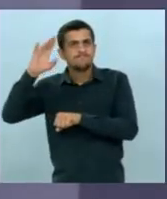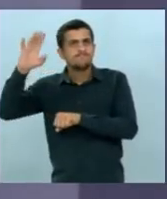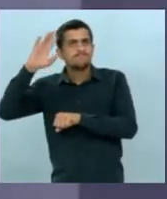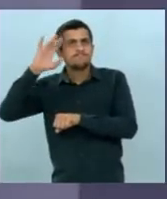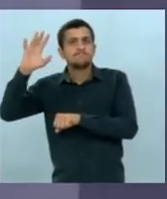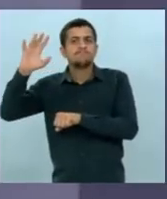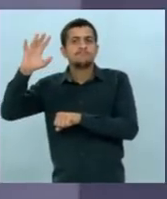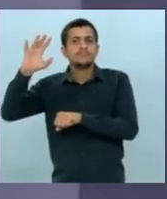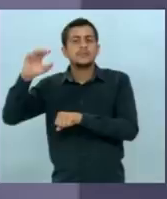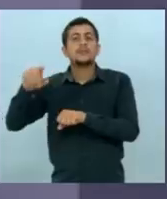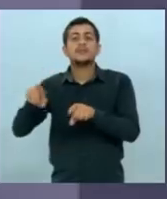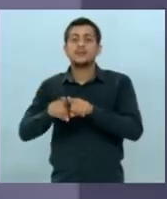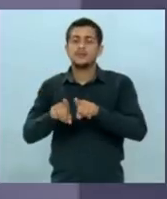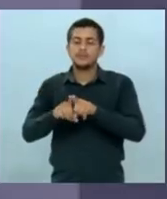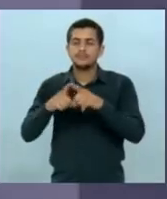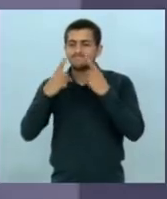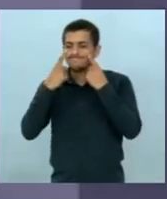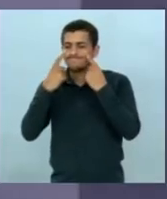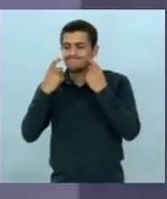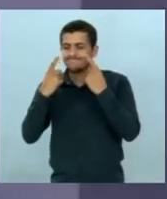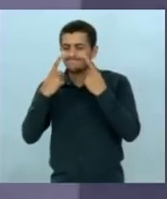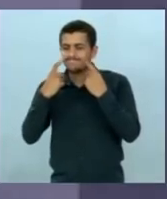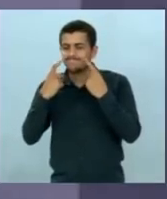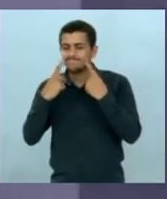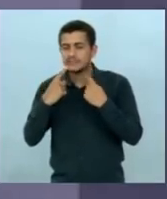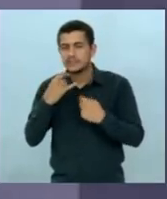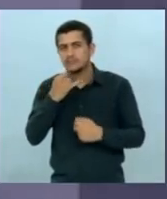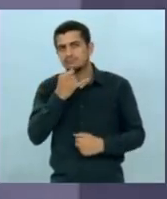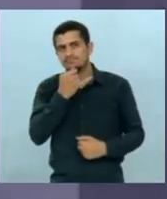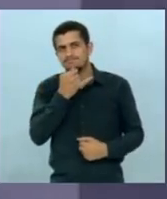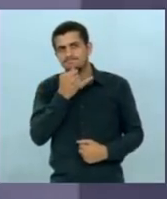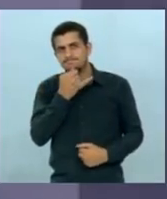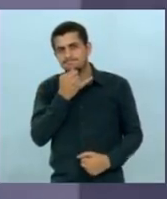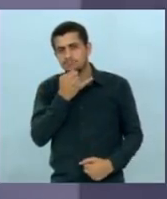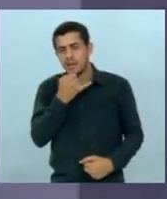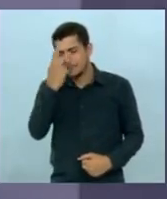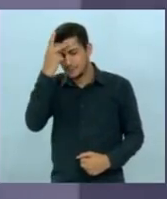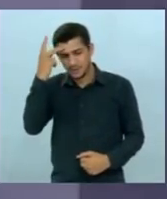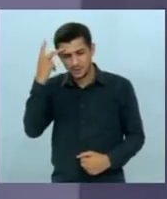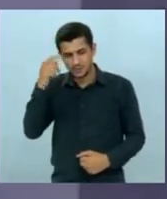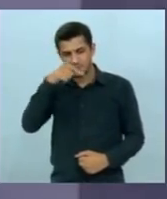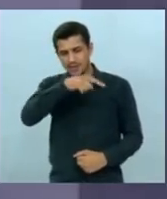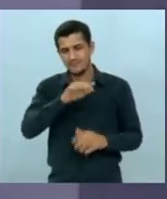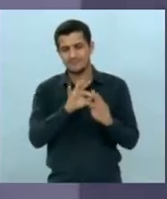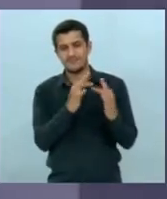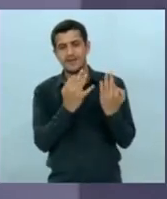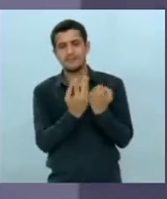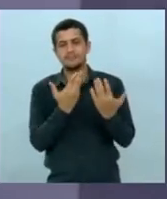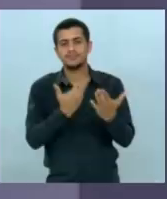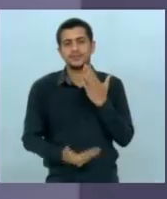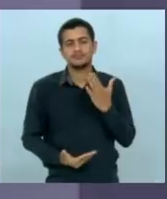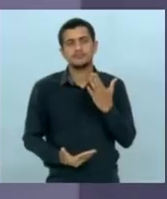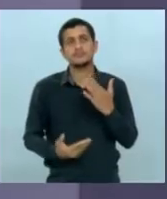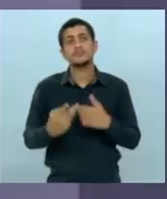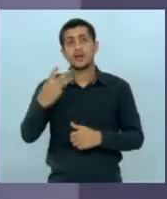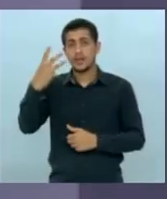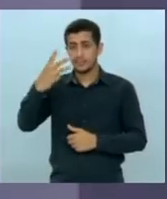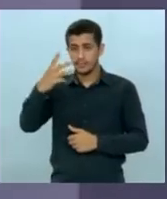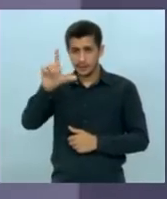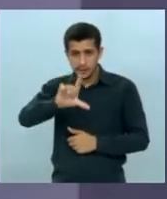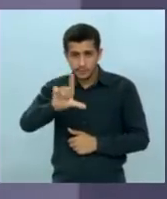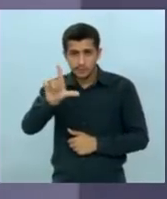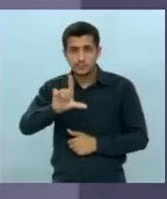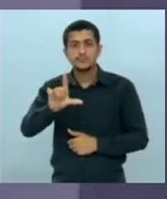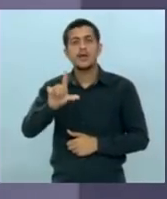esperança viveu de choro de tristeza pela perda de pessoas da família Três Lagoas é um exemplo